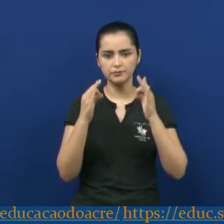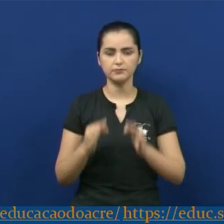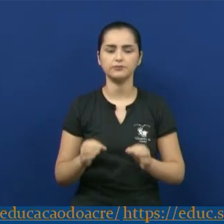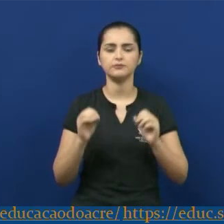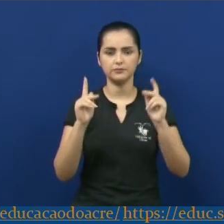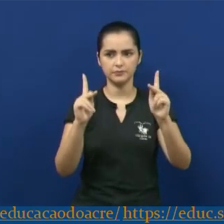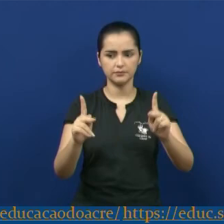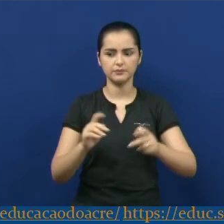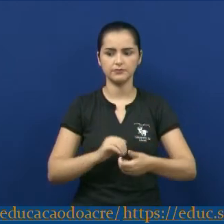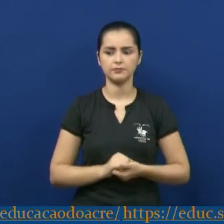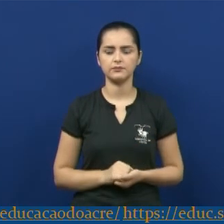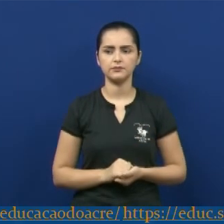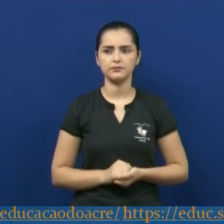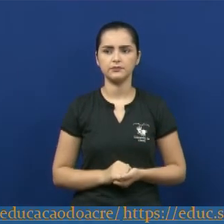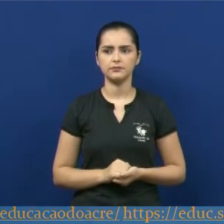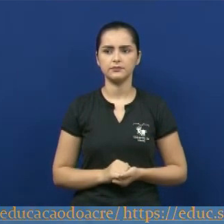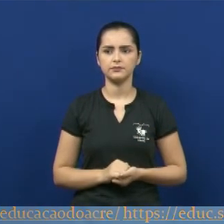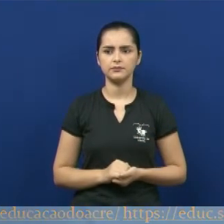ok?